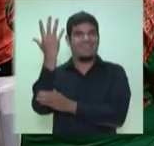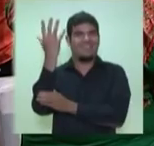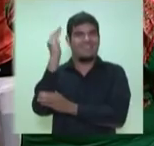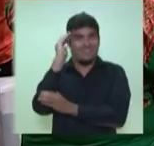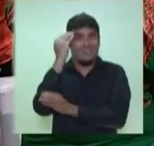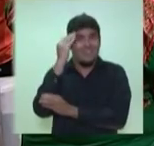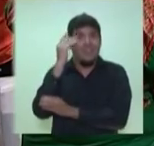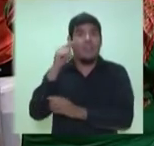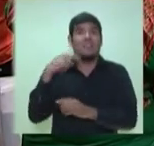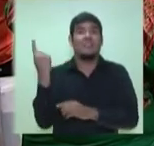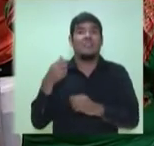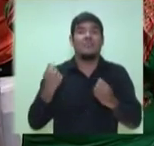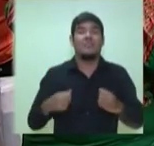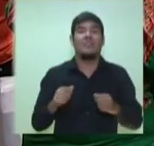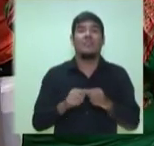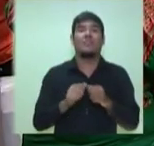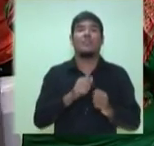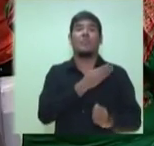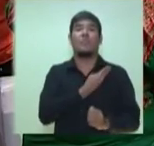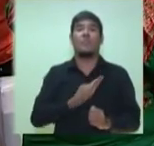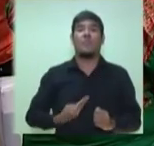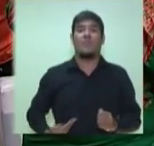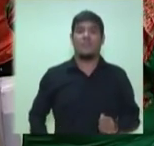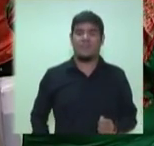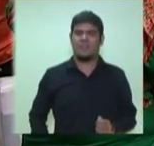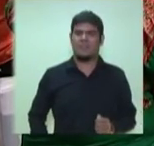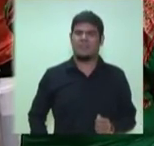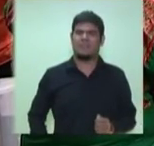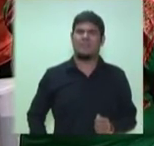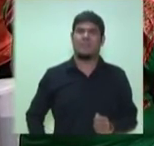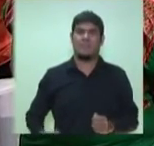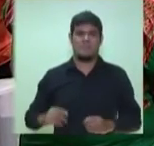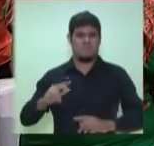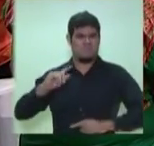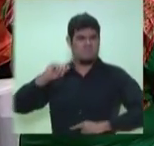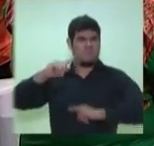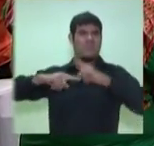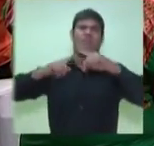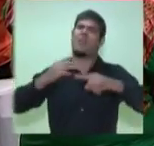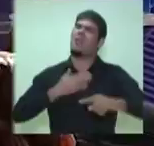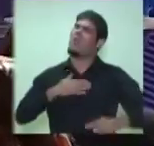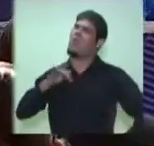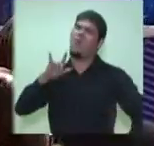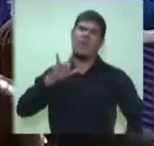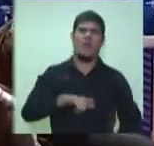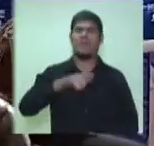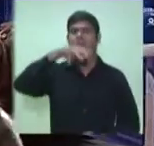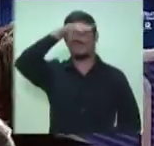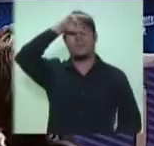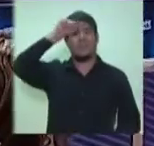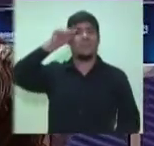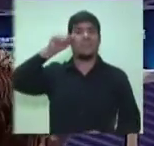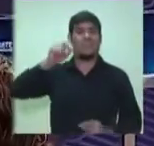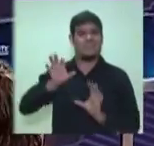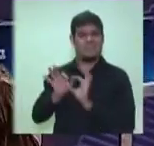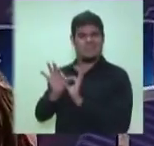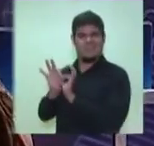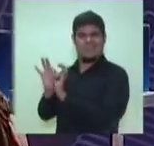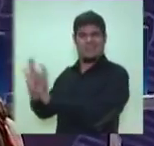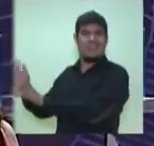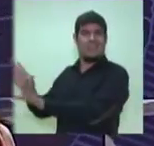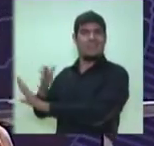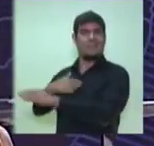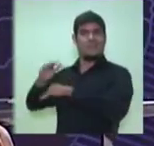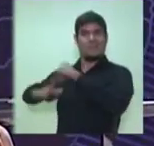fez muito, mas em que humildemente se reconheça que falta muito por fazer. Eu amo esta cidade. Larguei minha carreira diplomática para